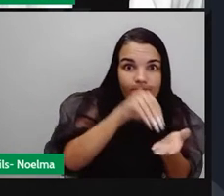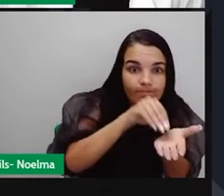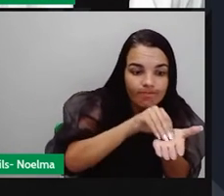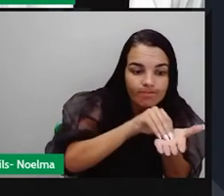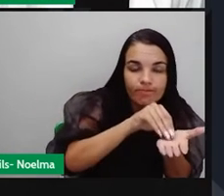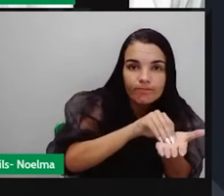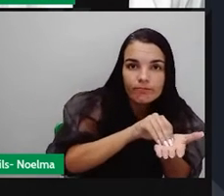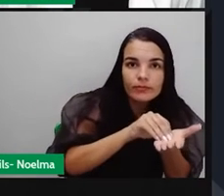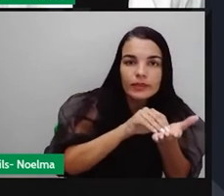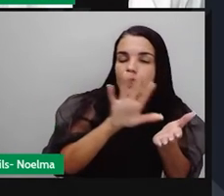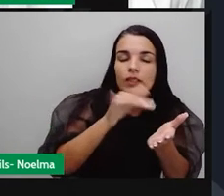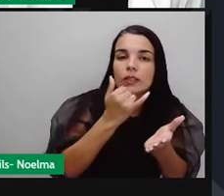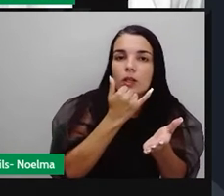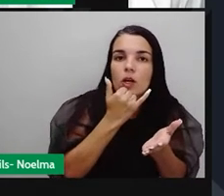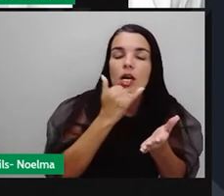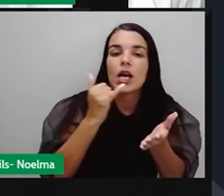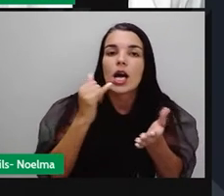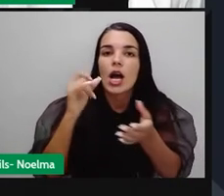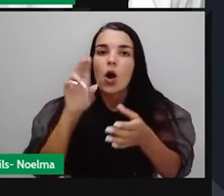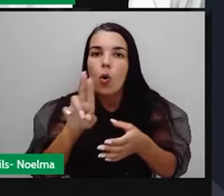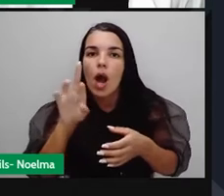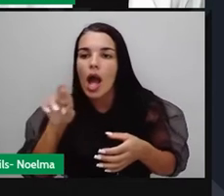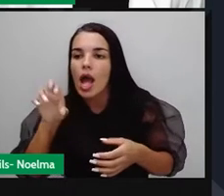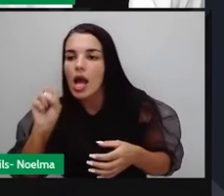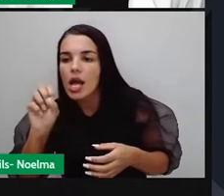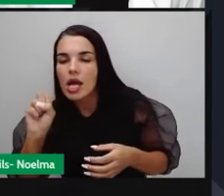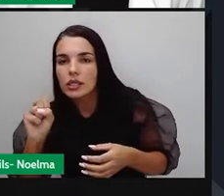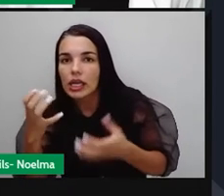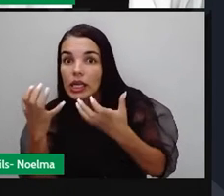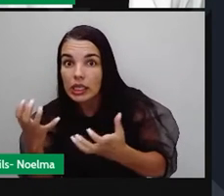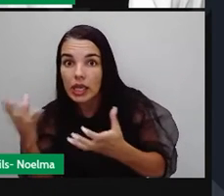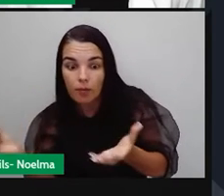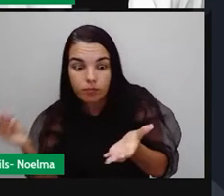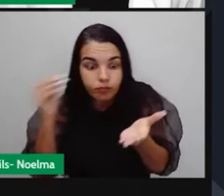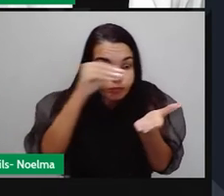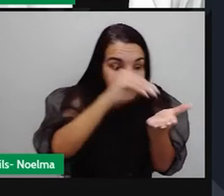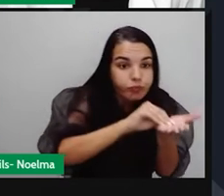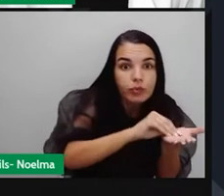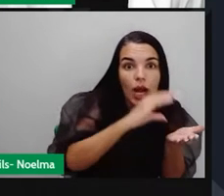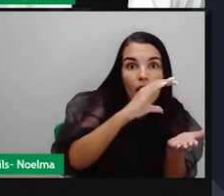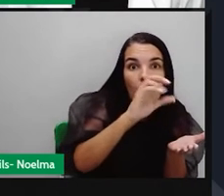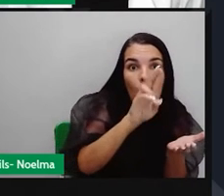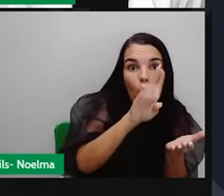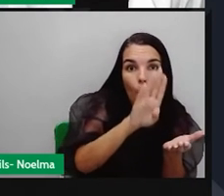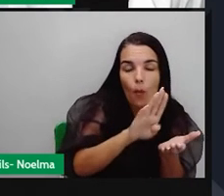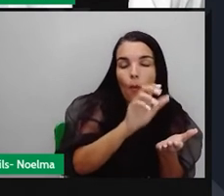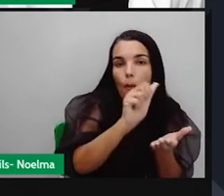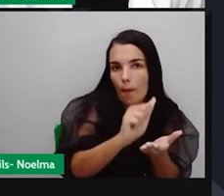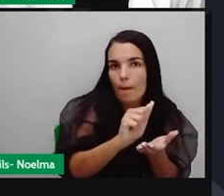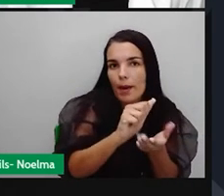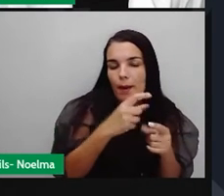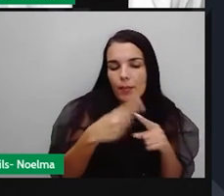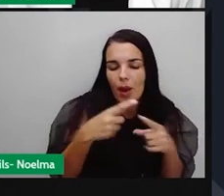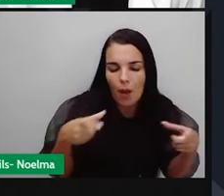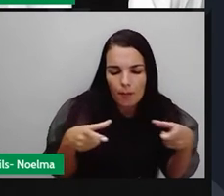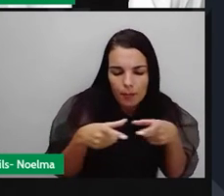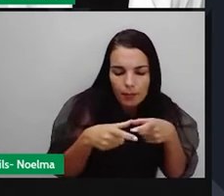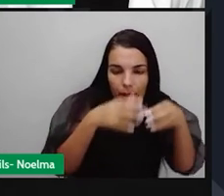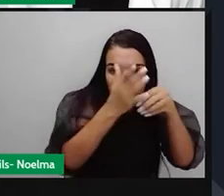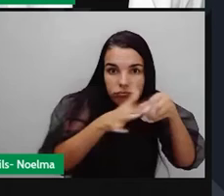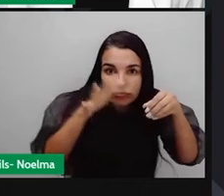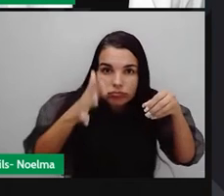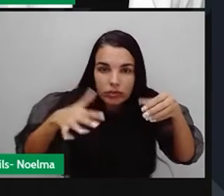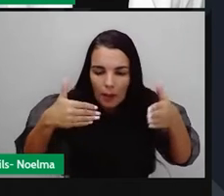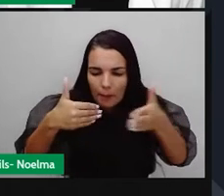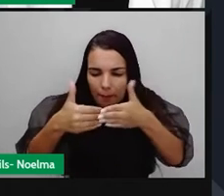Soviética pretendia instalar mísseis nucleares em Cuba, que é uma pequena ilha, um país, mas é uma pequena ilha que fica bem